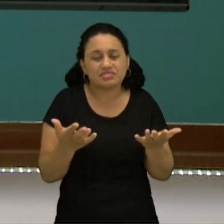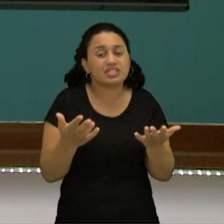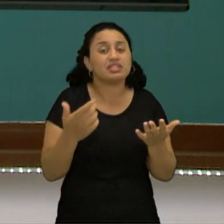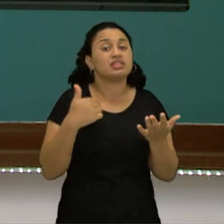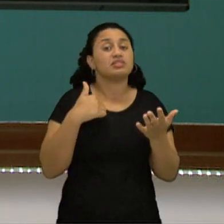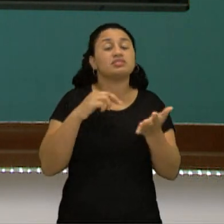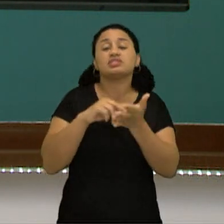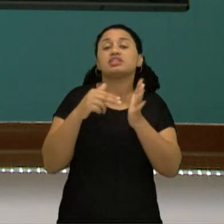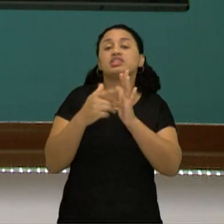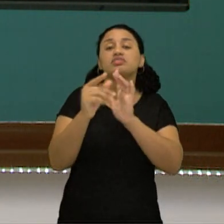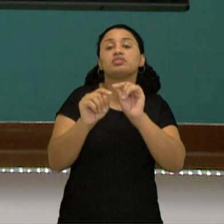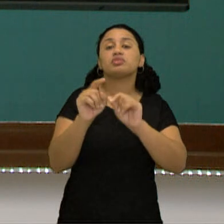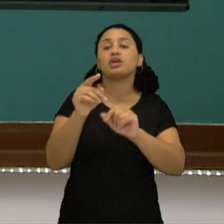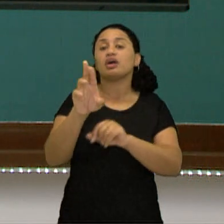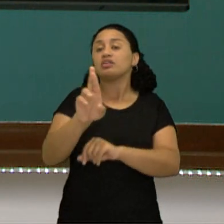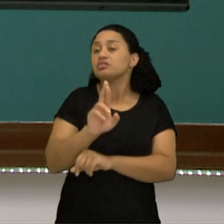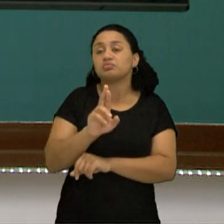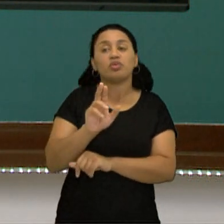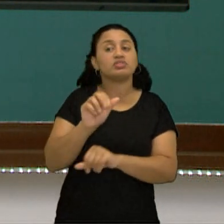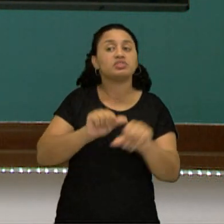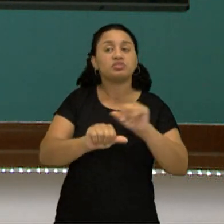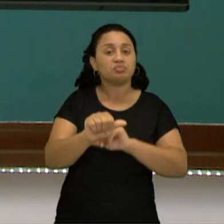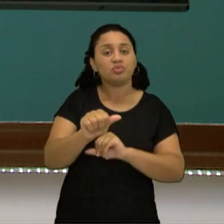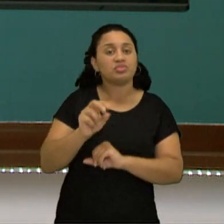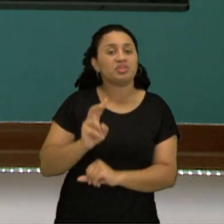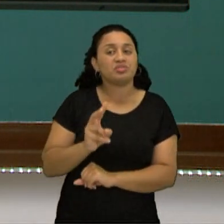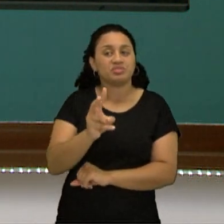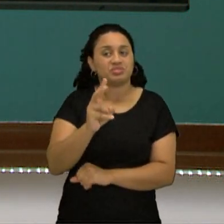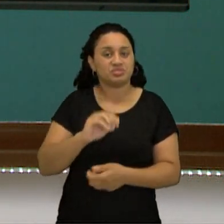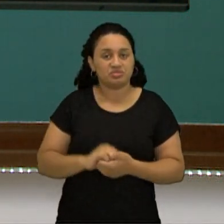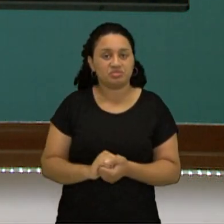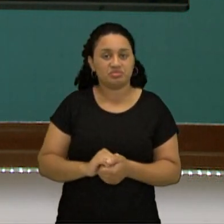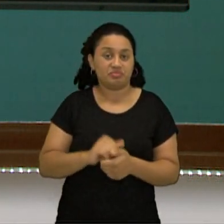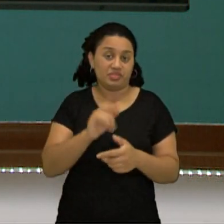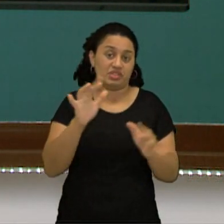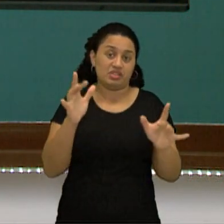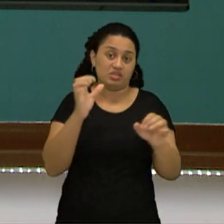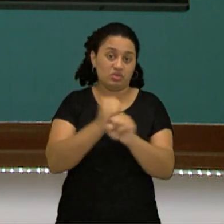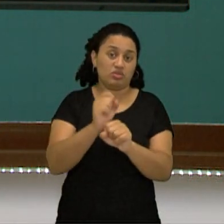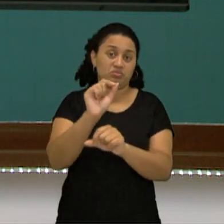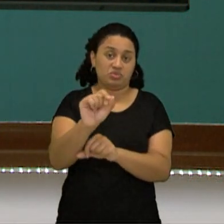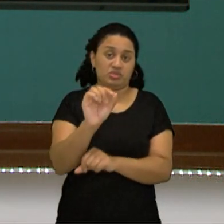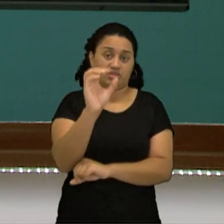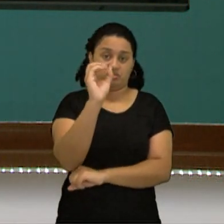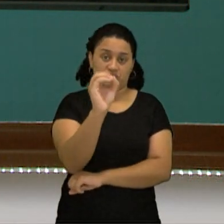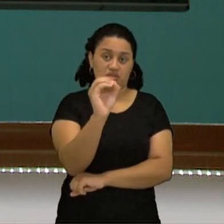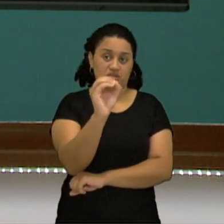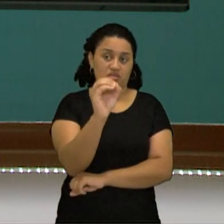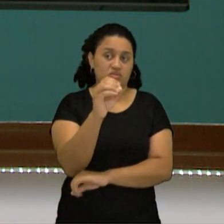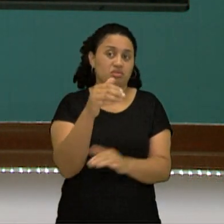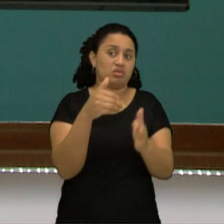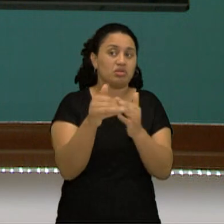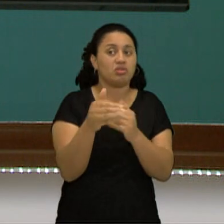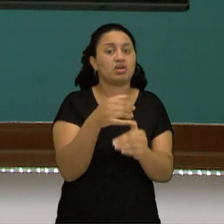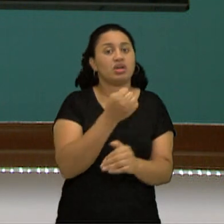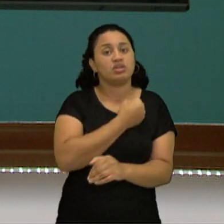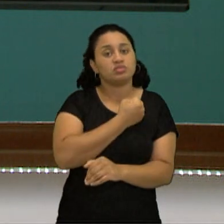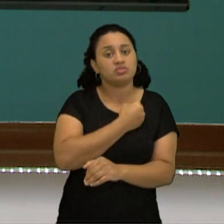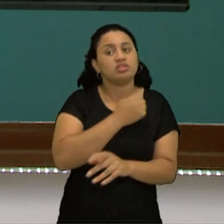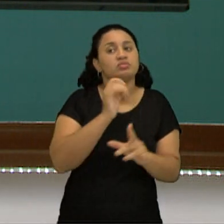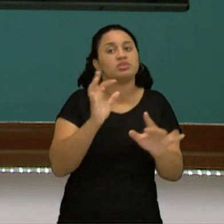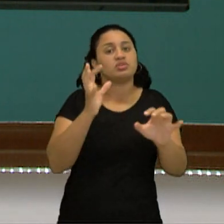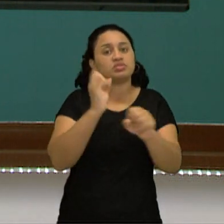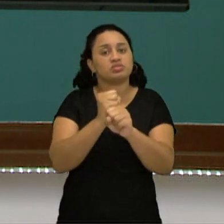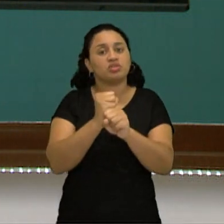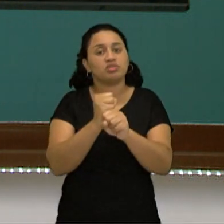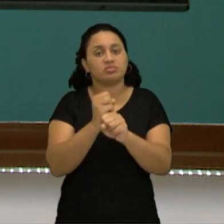não vai alterar. No caso da adição, é o zero. Se eu pegar qualquer número mais zero, é a mesma coisa que eu pegar